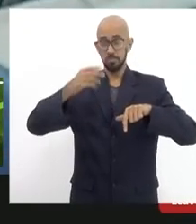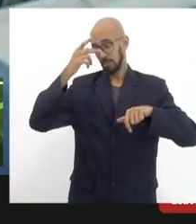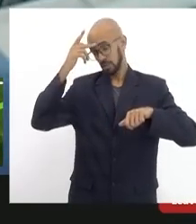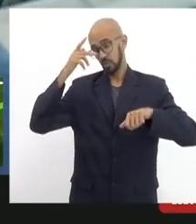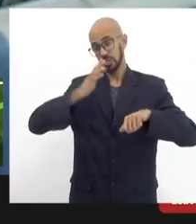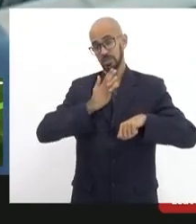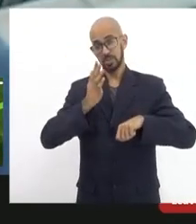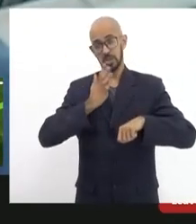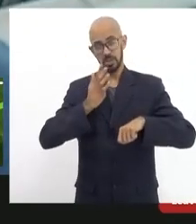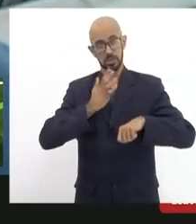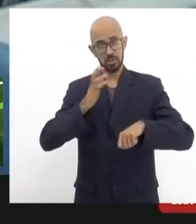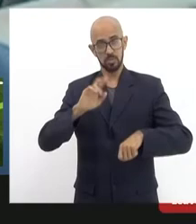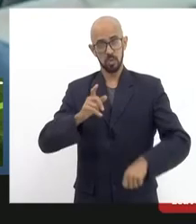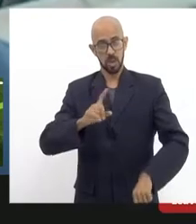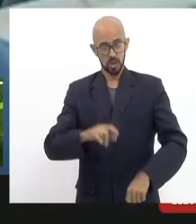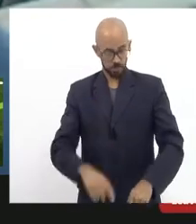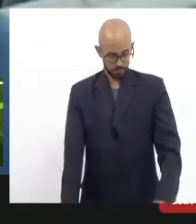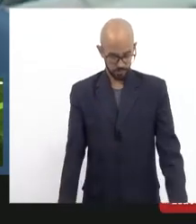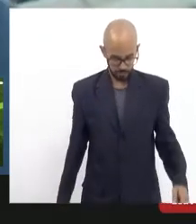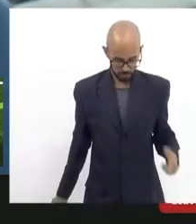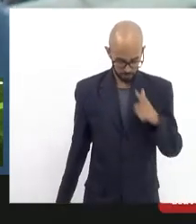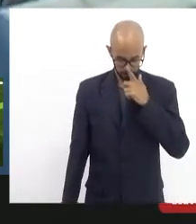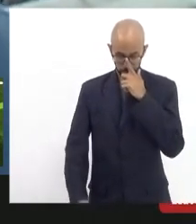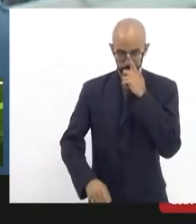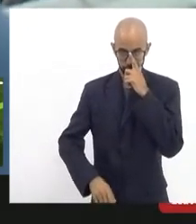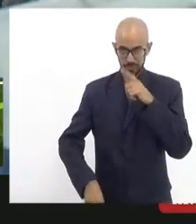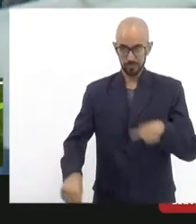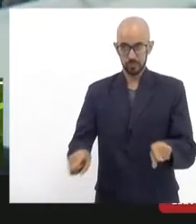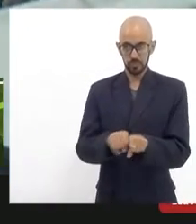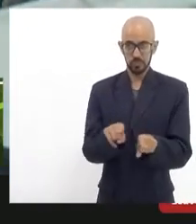carro e finalmente